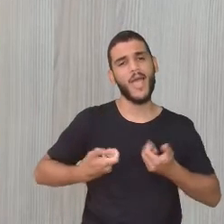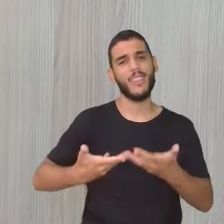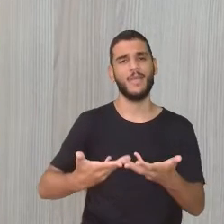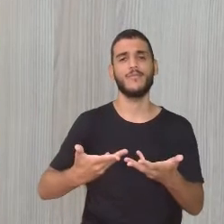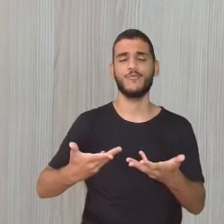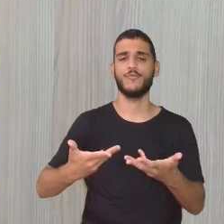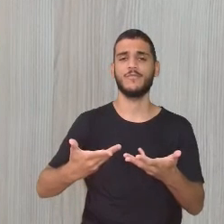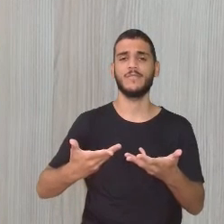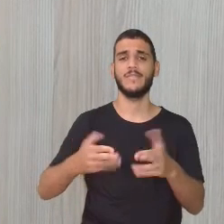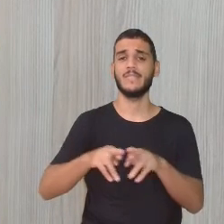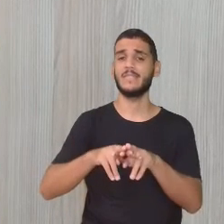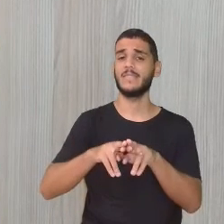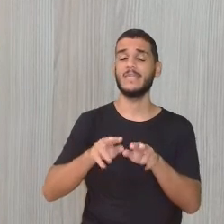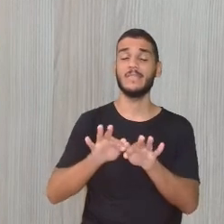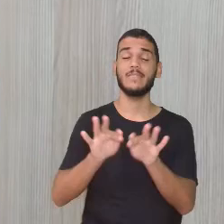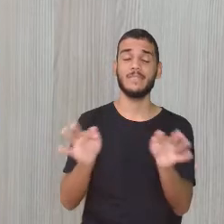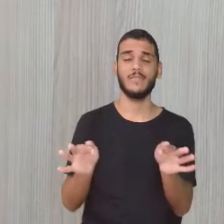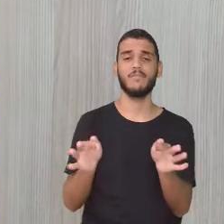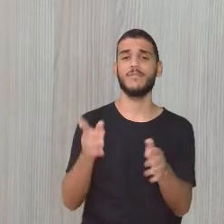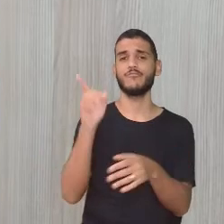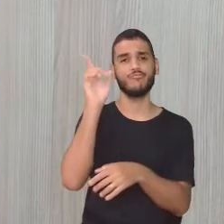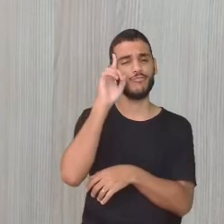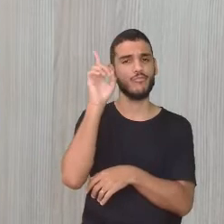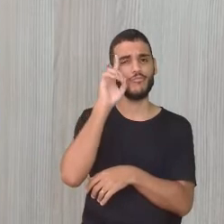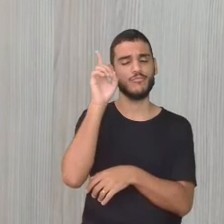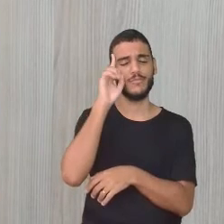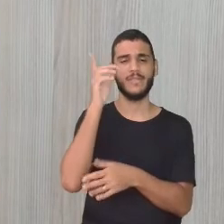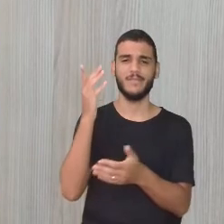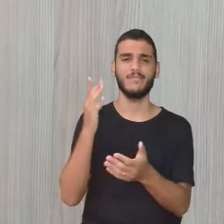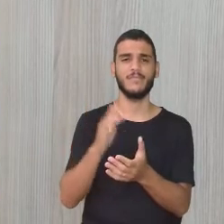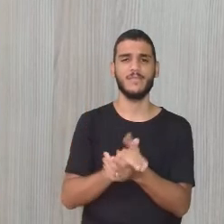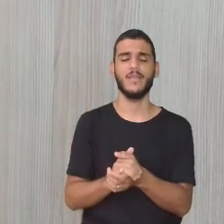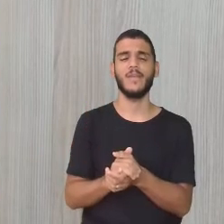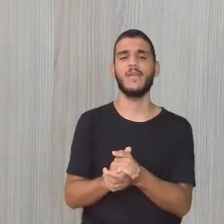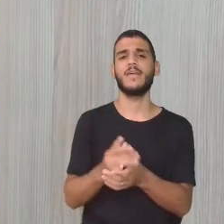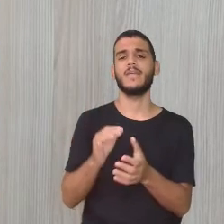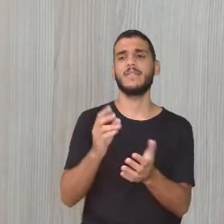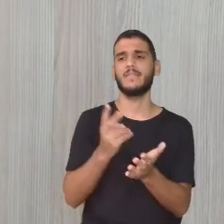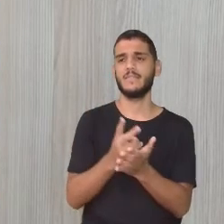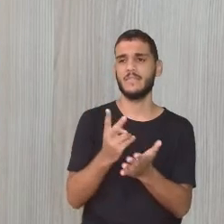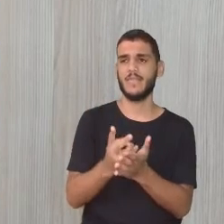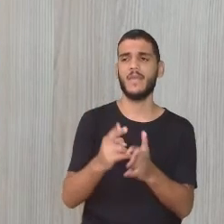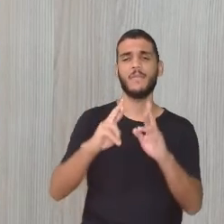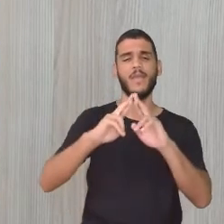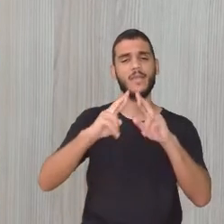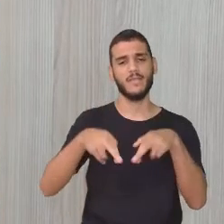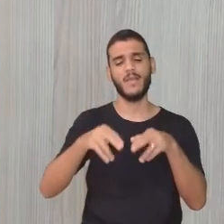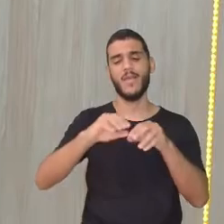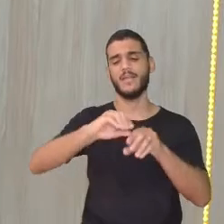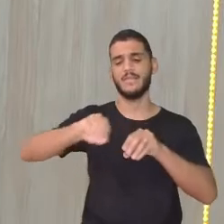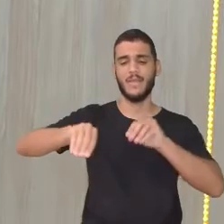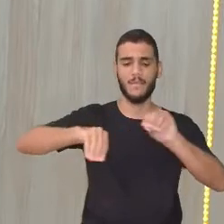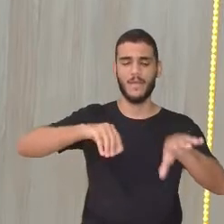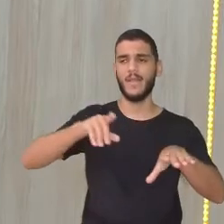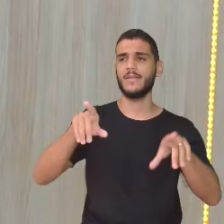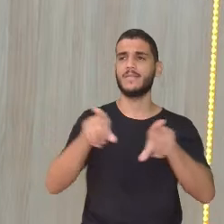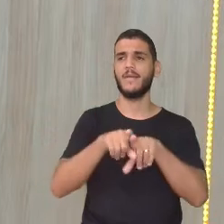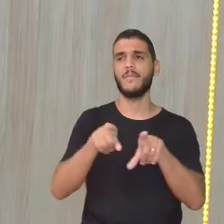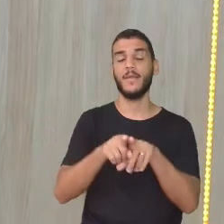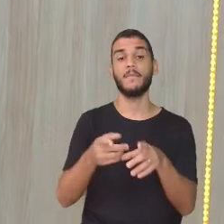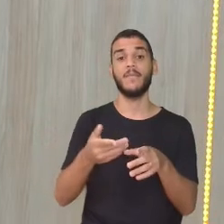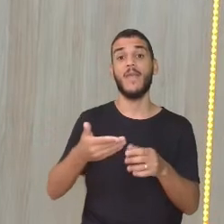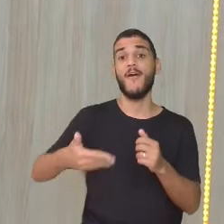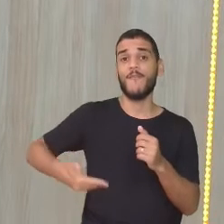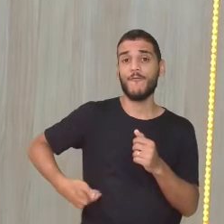realizar no dia a dia, que é a coleta seletiva, separar, reciclar. E até nesse assunto aqui, né, professora? De